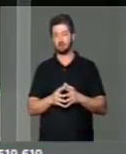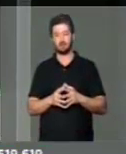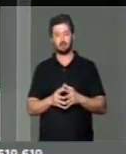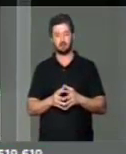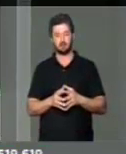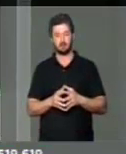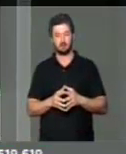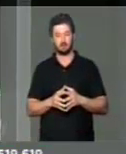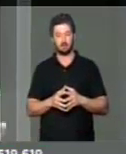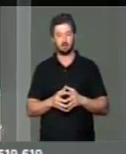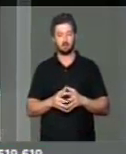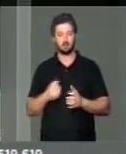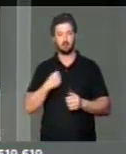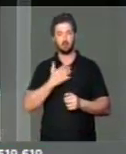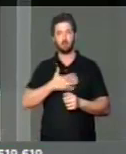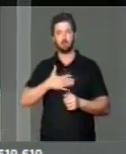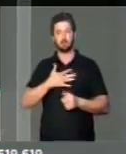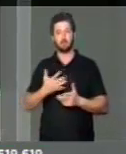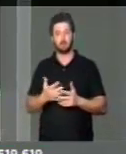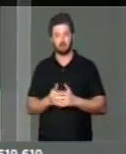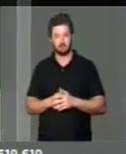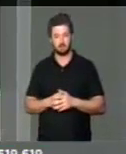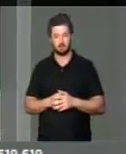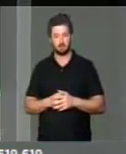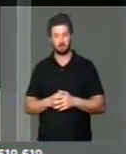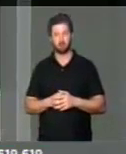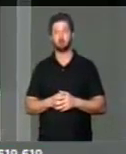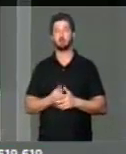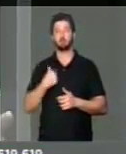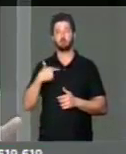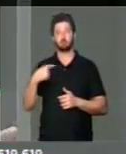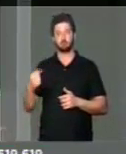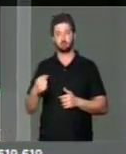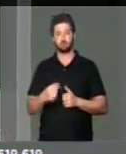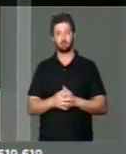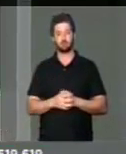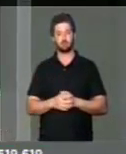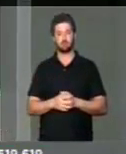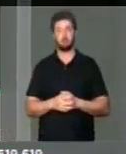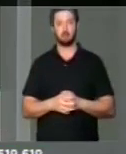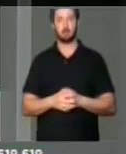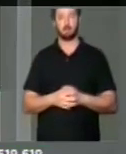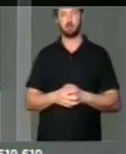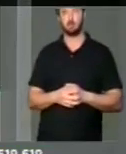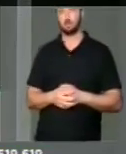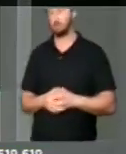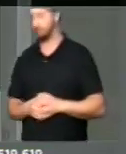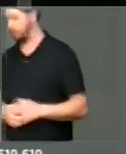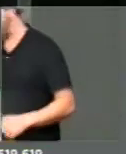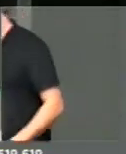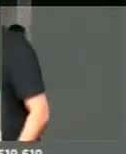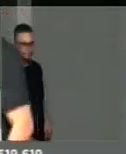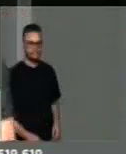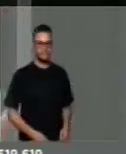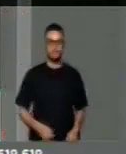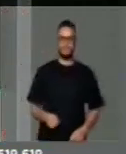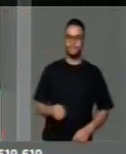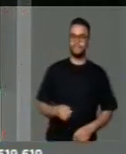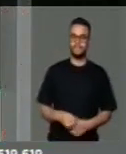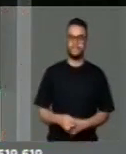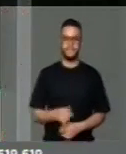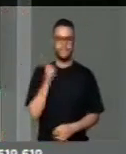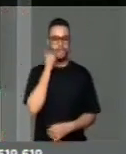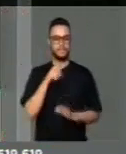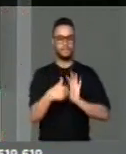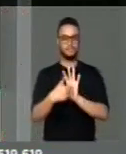cidade que me deu o prazer de ser escolhido como vereador e poder representar aquela população para os